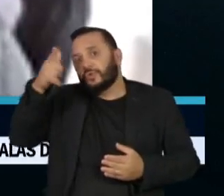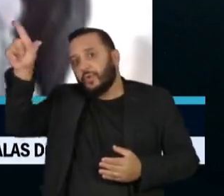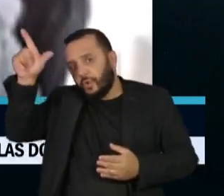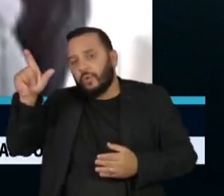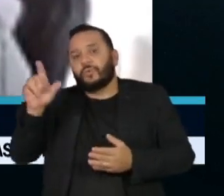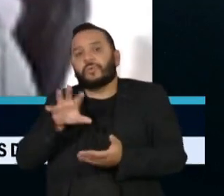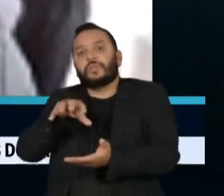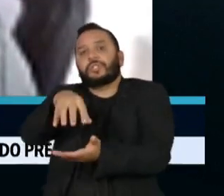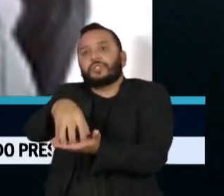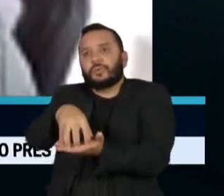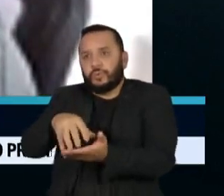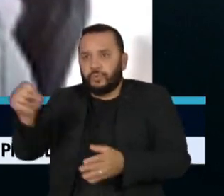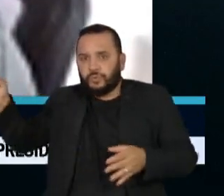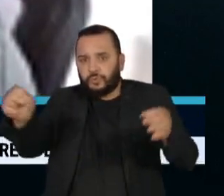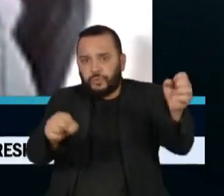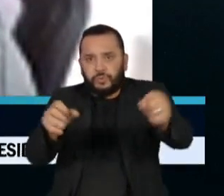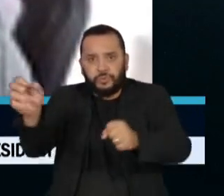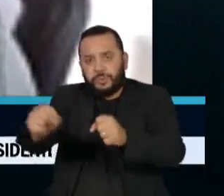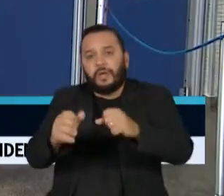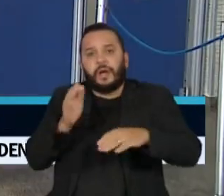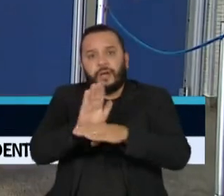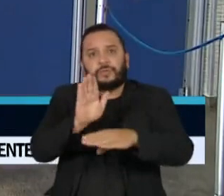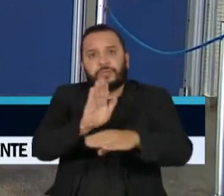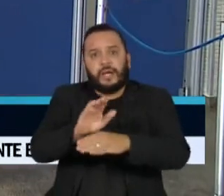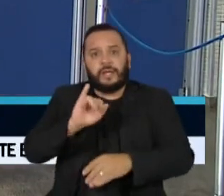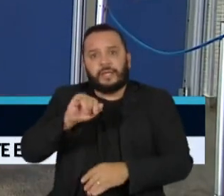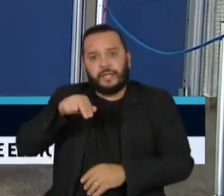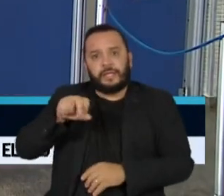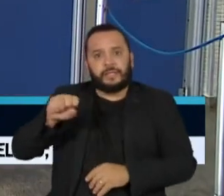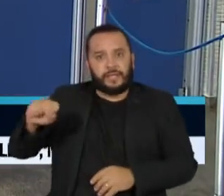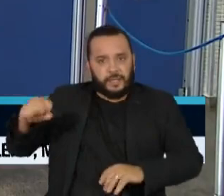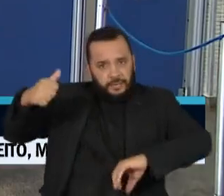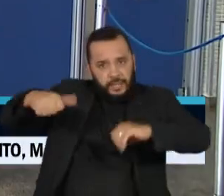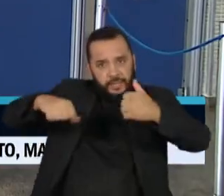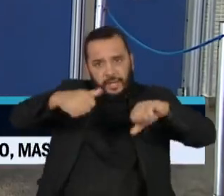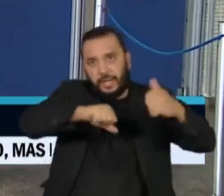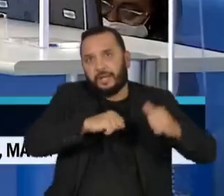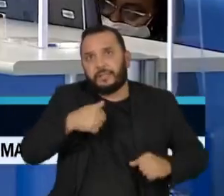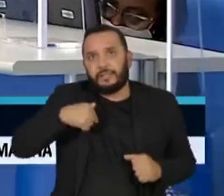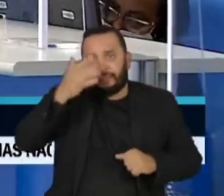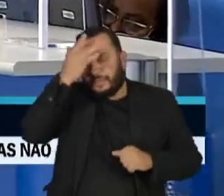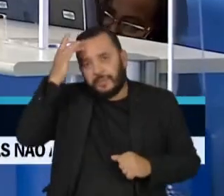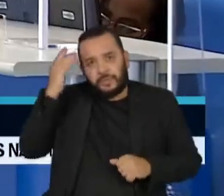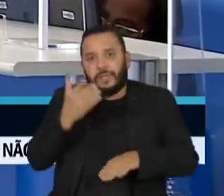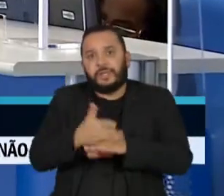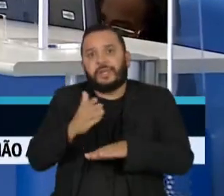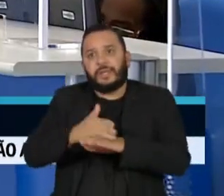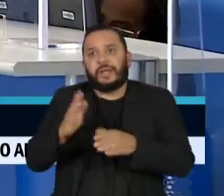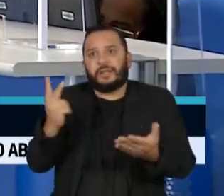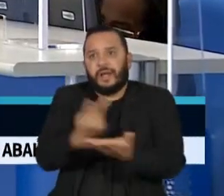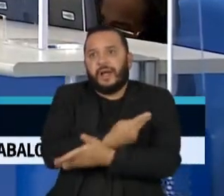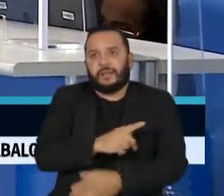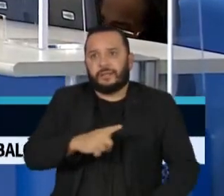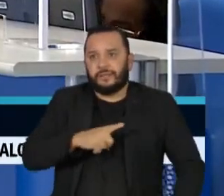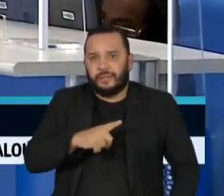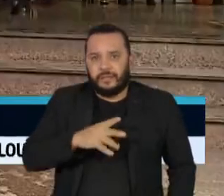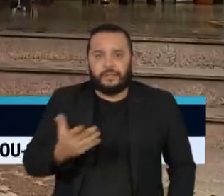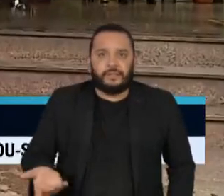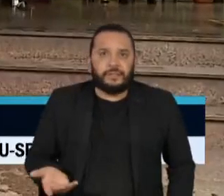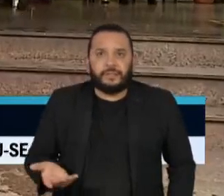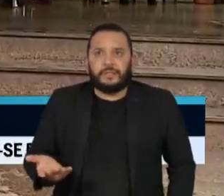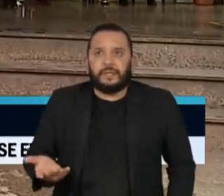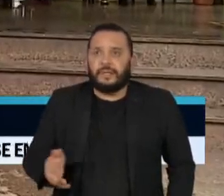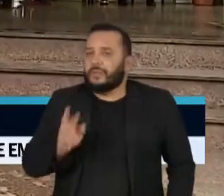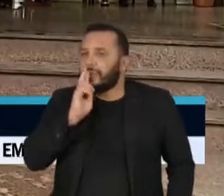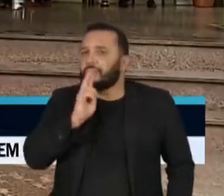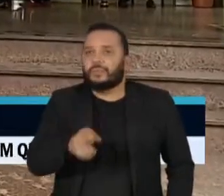pessoas que tinham no INSS para fazer a análise. Essas pessoas foram um pouco treinadas e também resultou